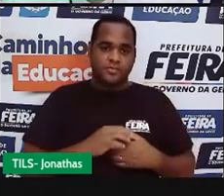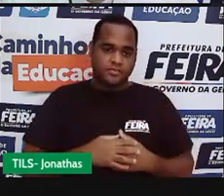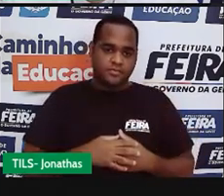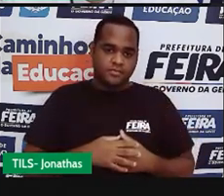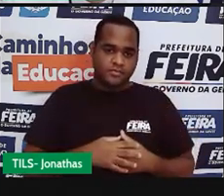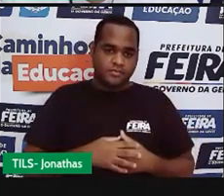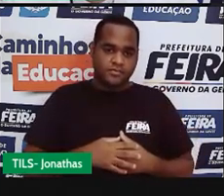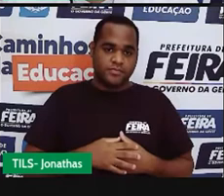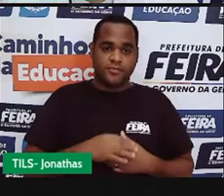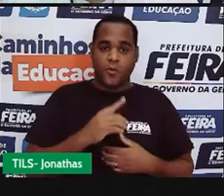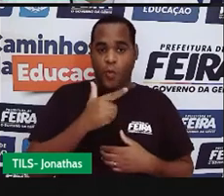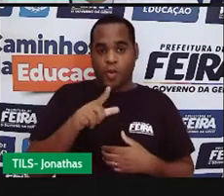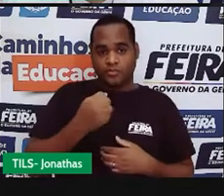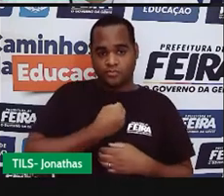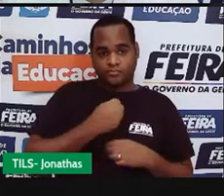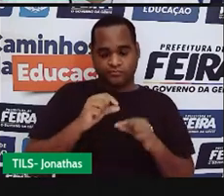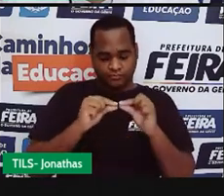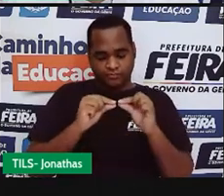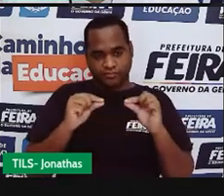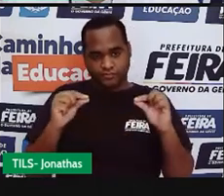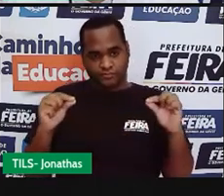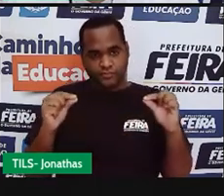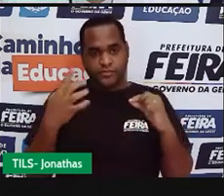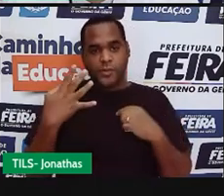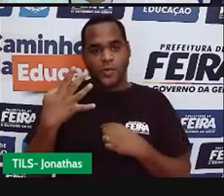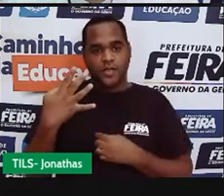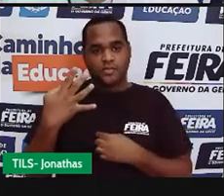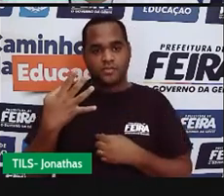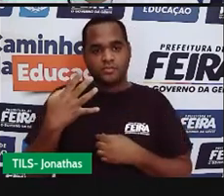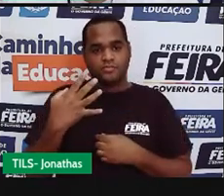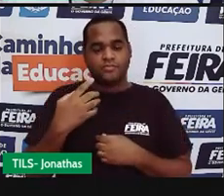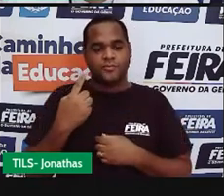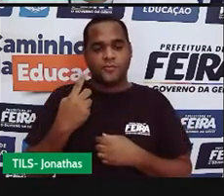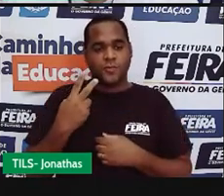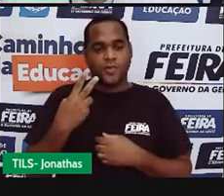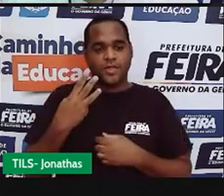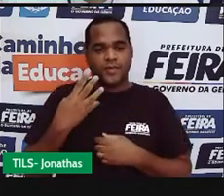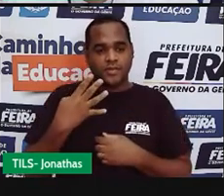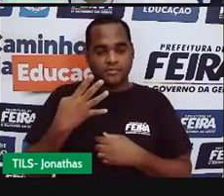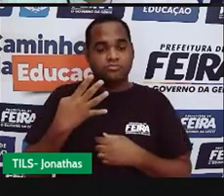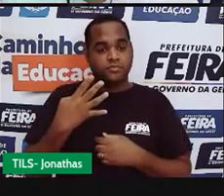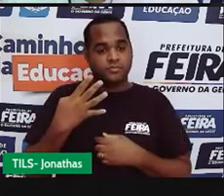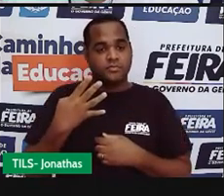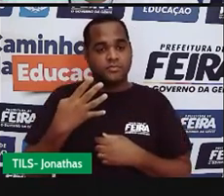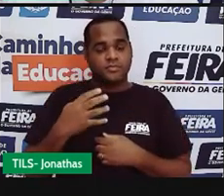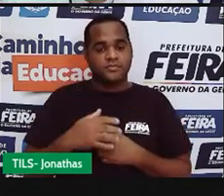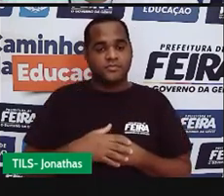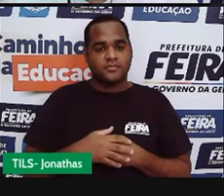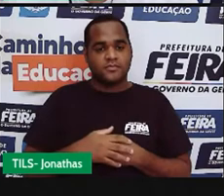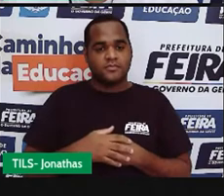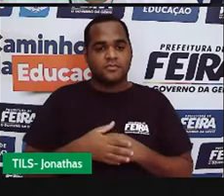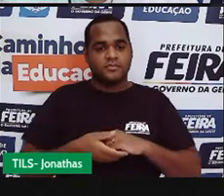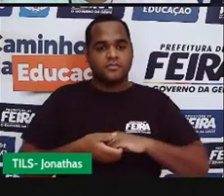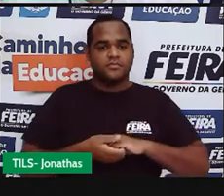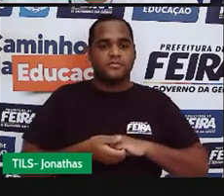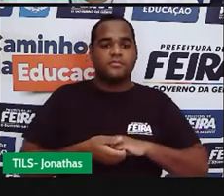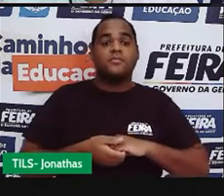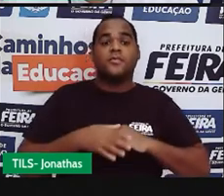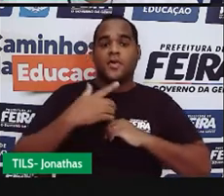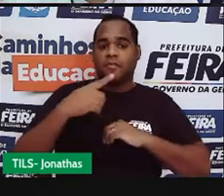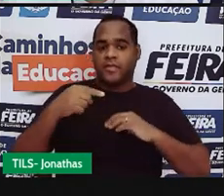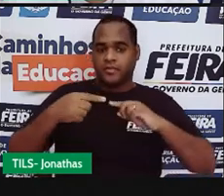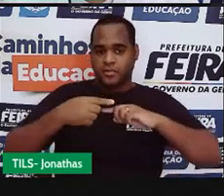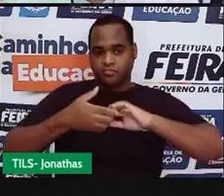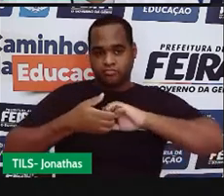aqui eu vou pegar medindo quatro. Um, dois, três, quatro. Esse lado vai ser o lado com